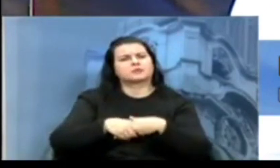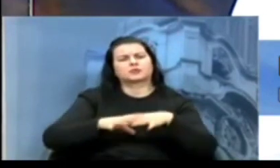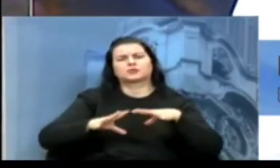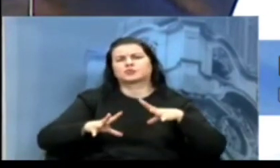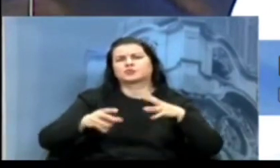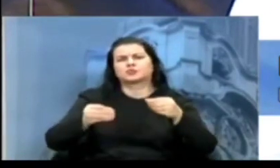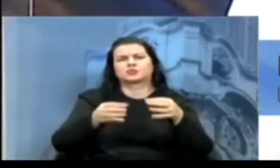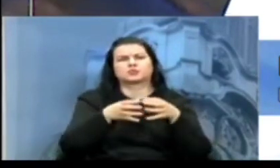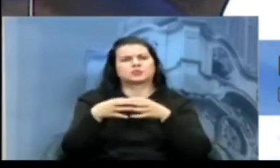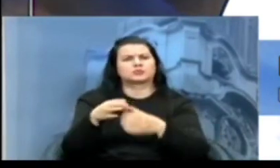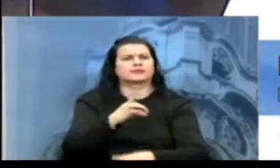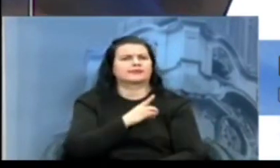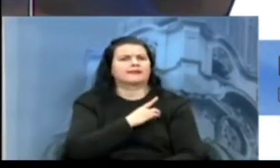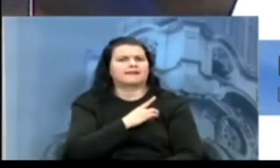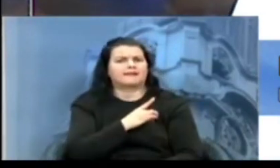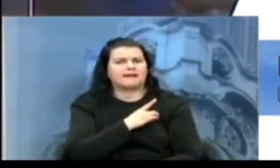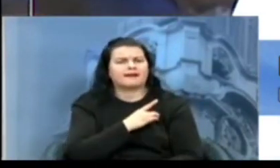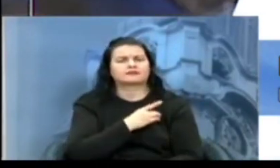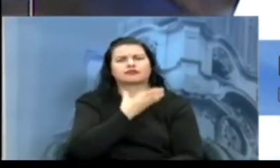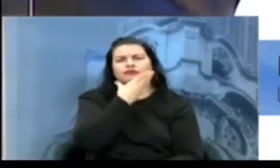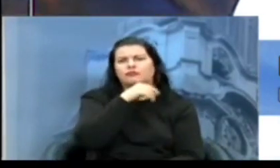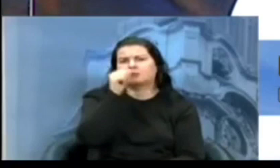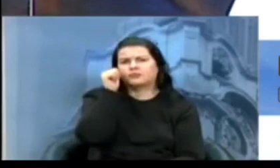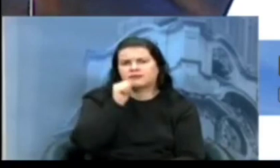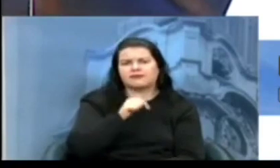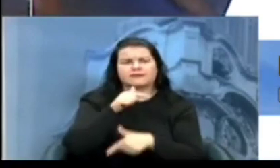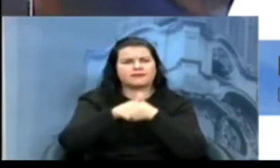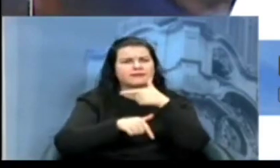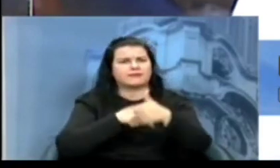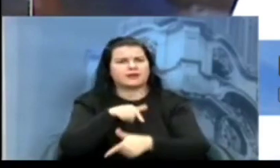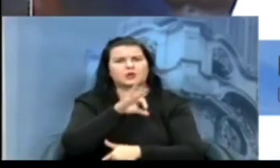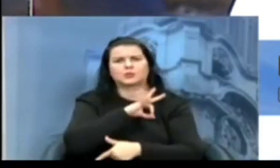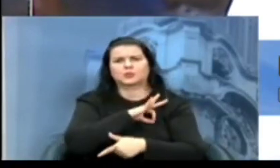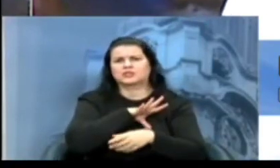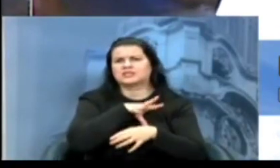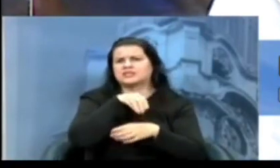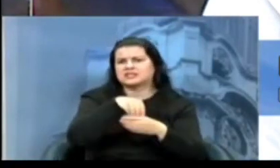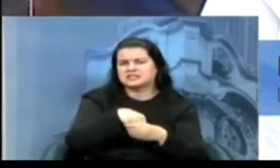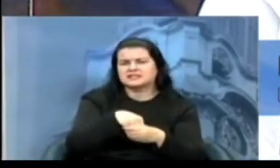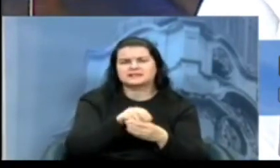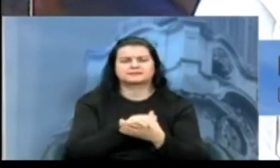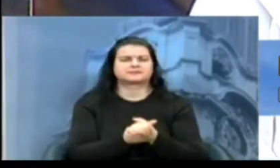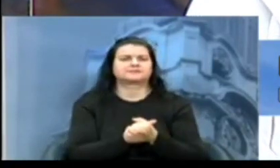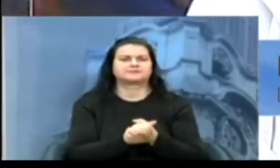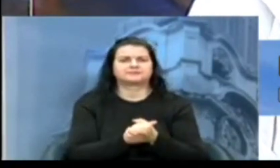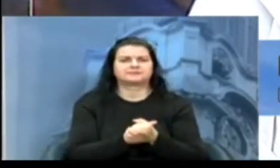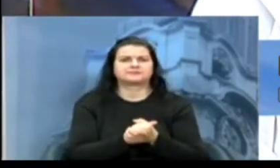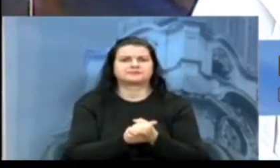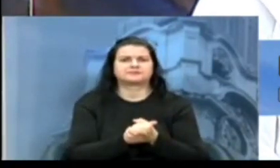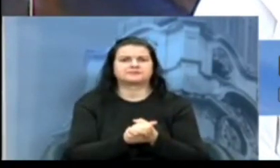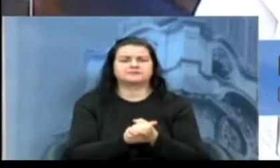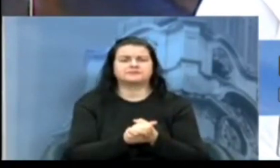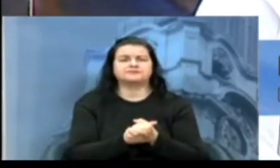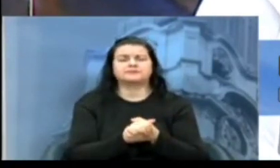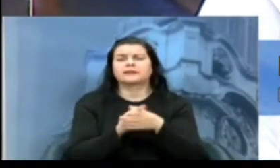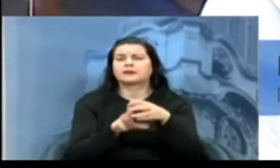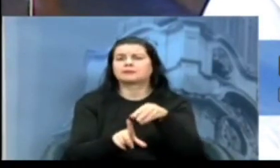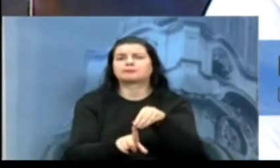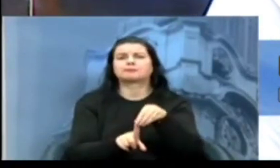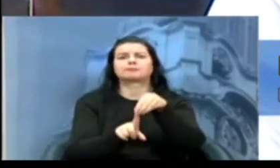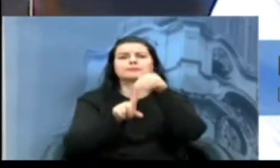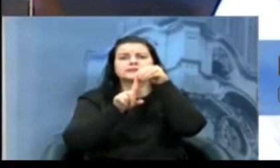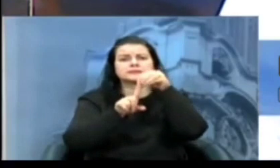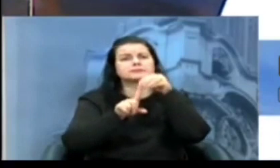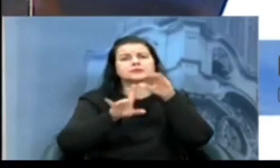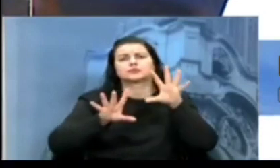comissários e comissárias, escrivãs e escrivães, inspetoras e inspetores e especialmente os